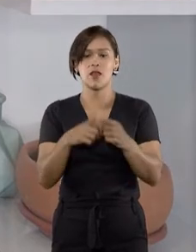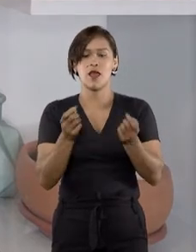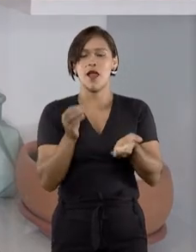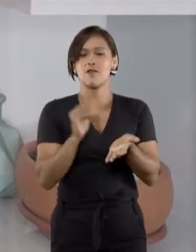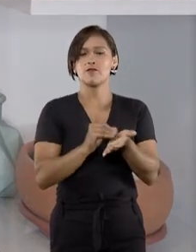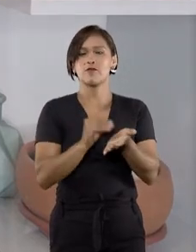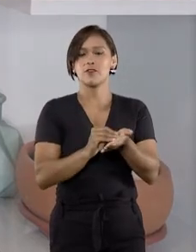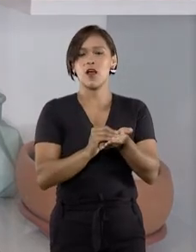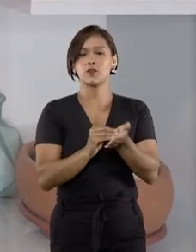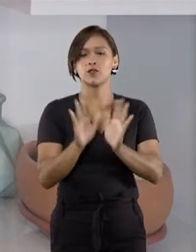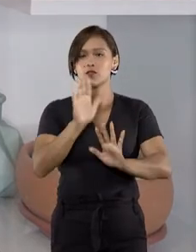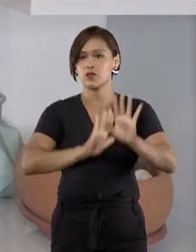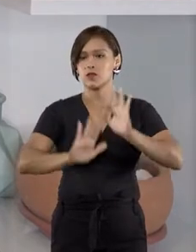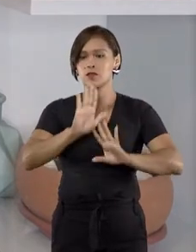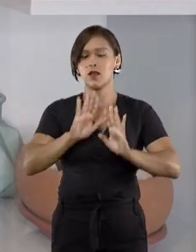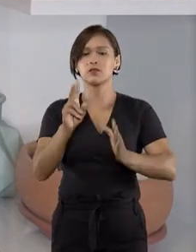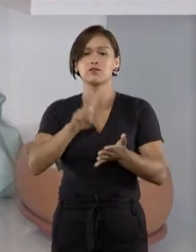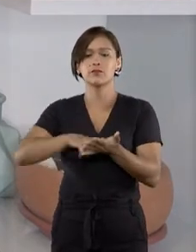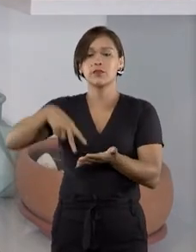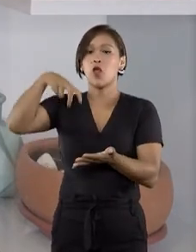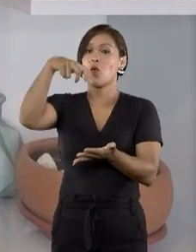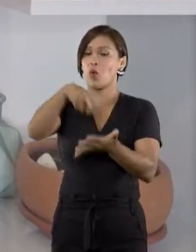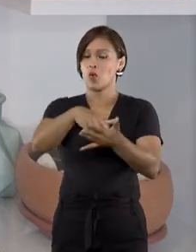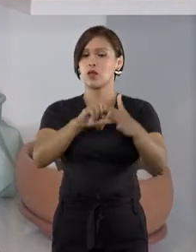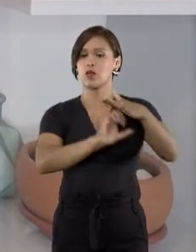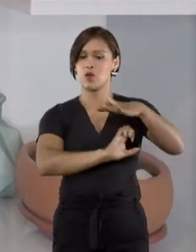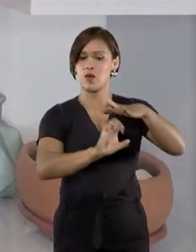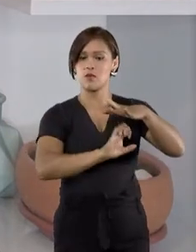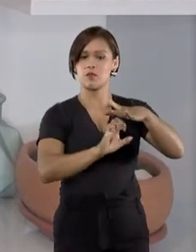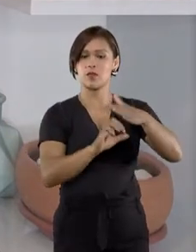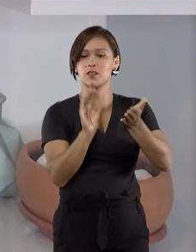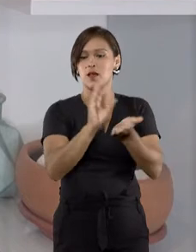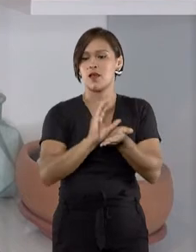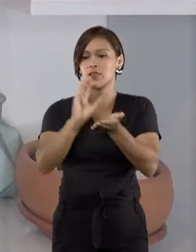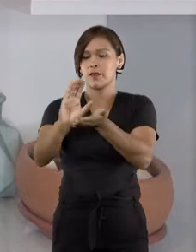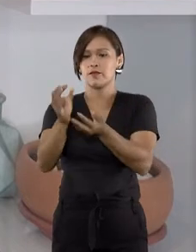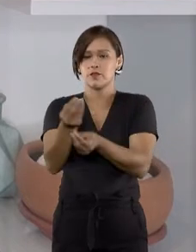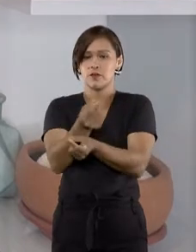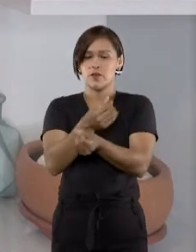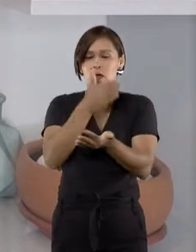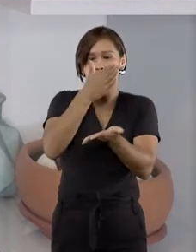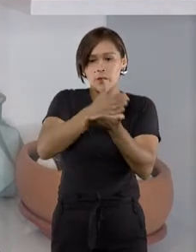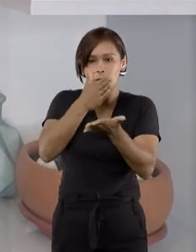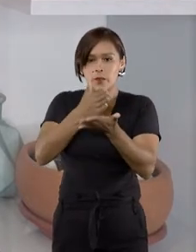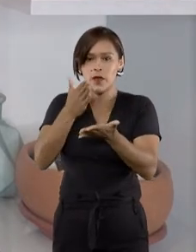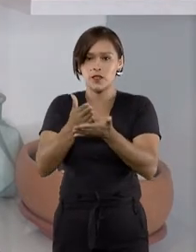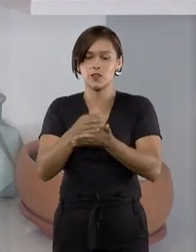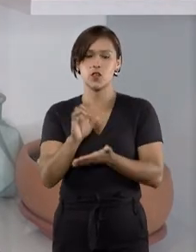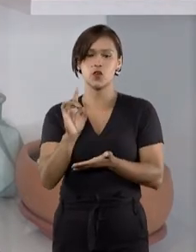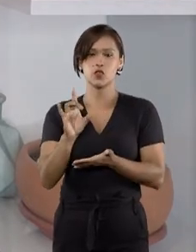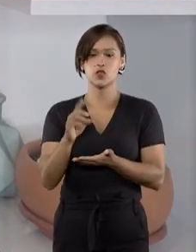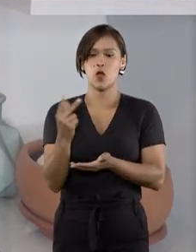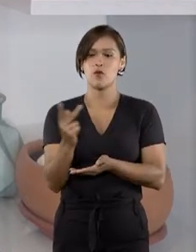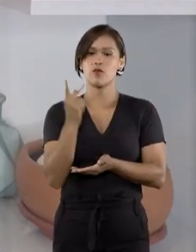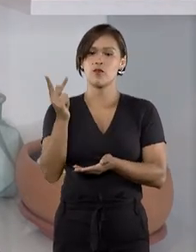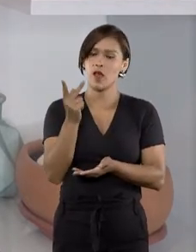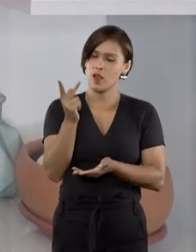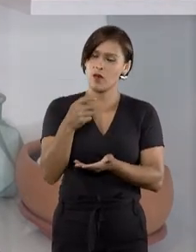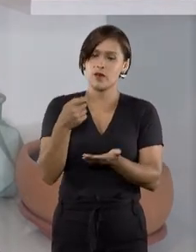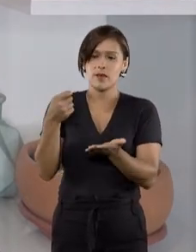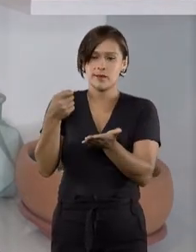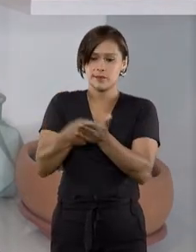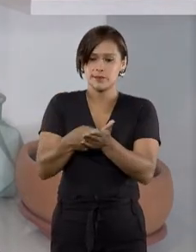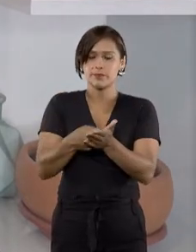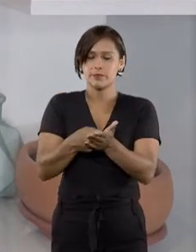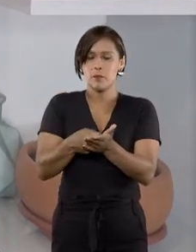indisponibilidade de tratamento, condenou a operadora do plano a reembolsar parcialmente o beneficiário, apenas com a quantia que seria gasta